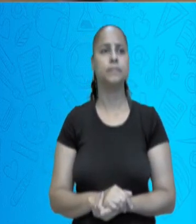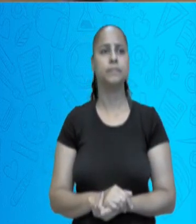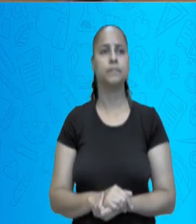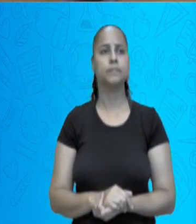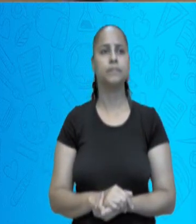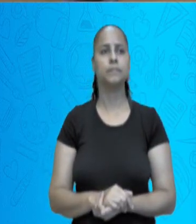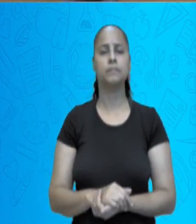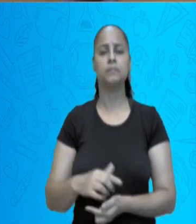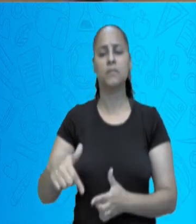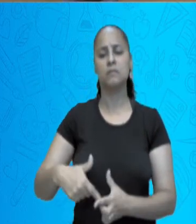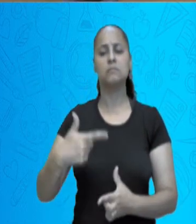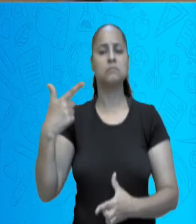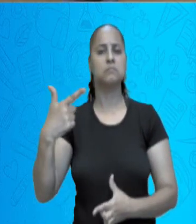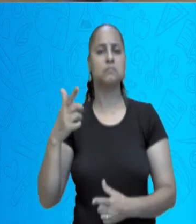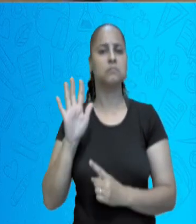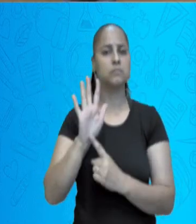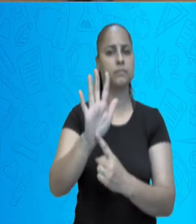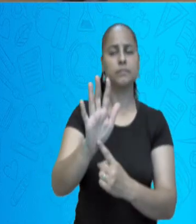Observe a segunda.